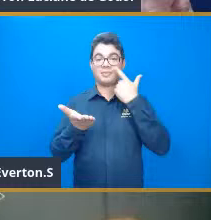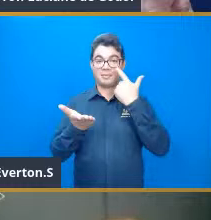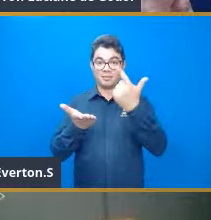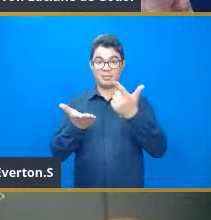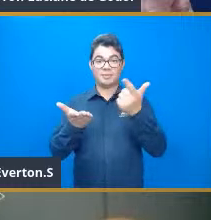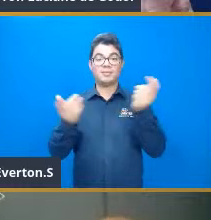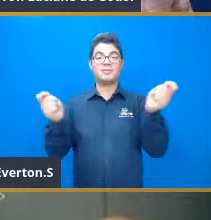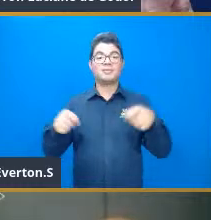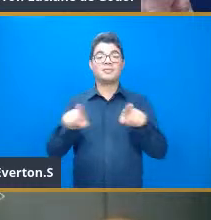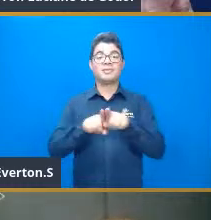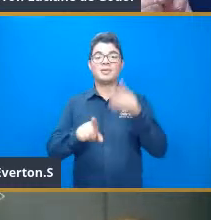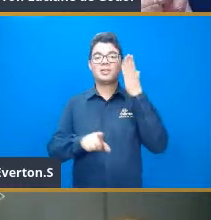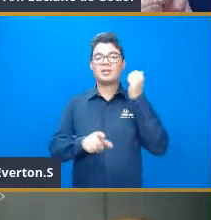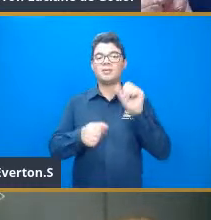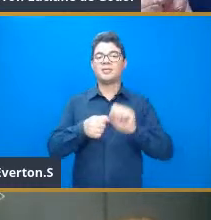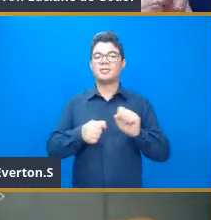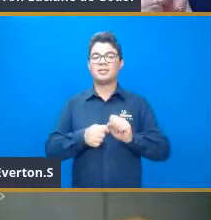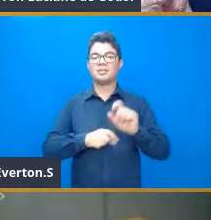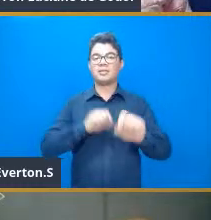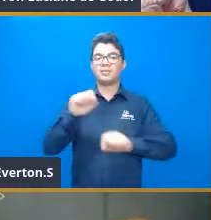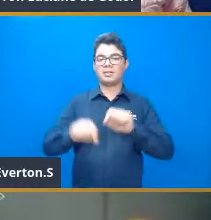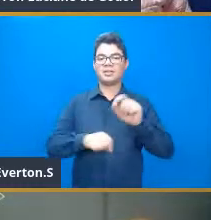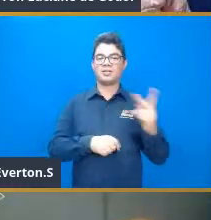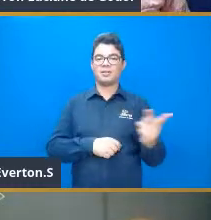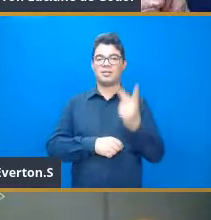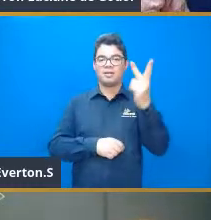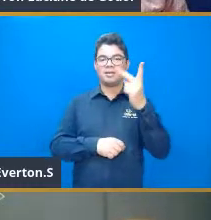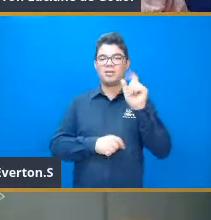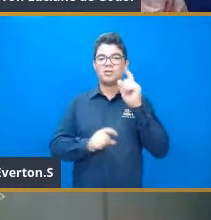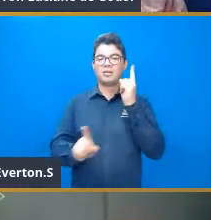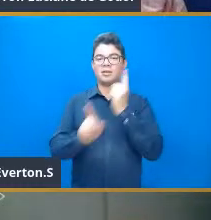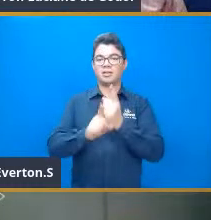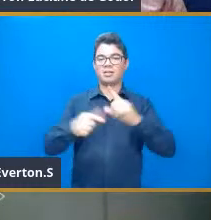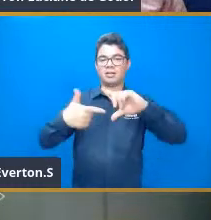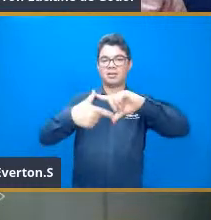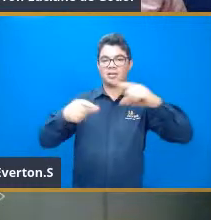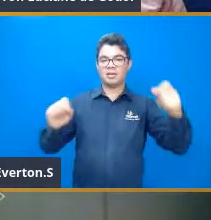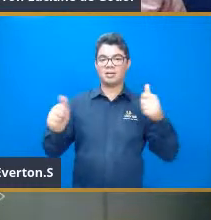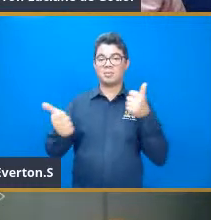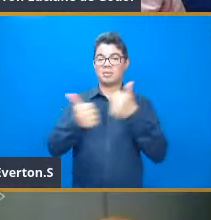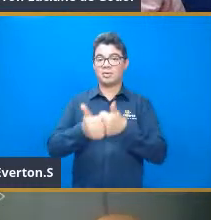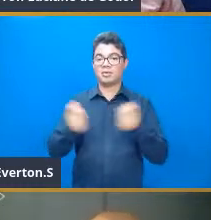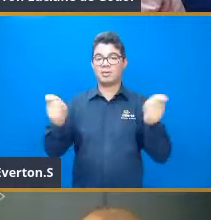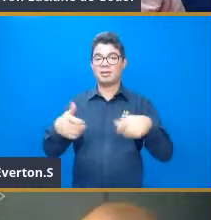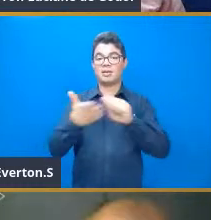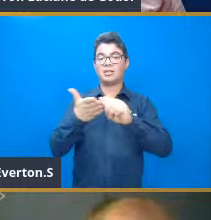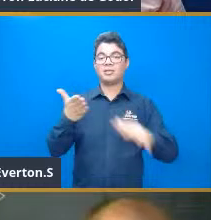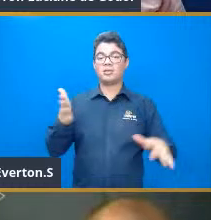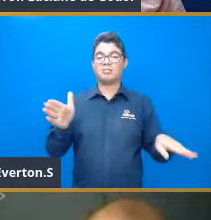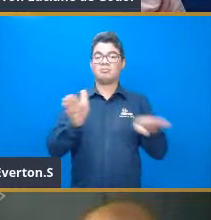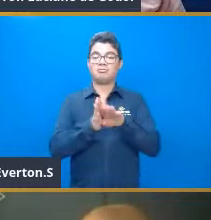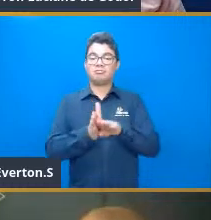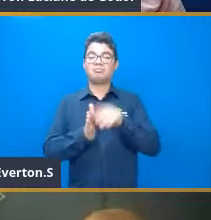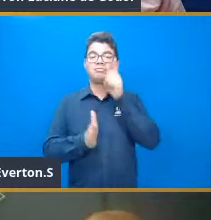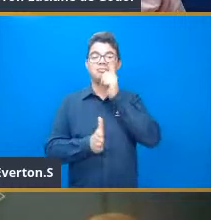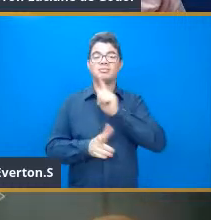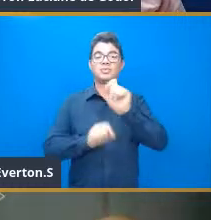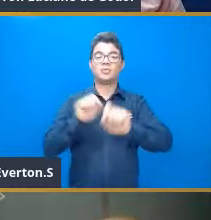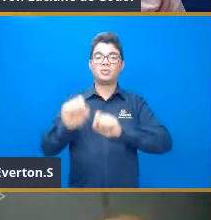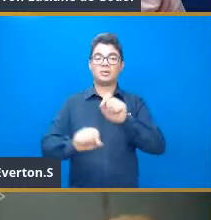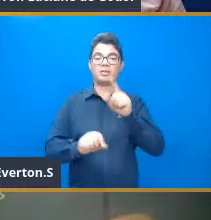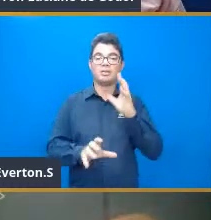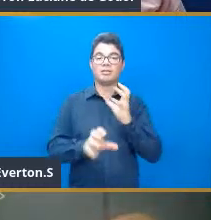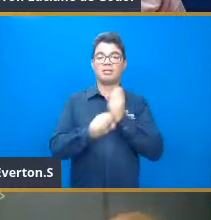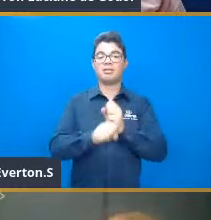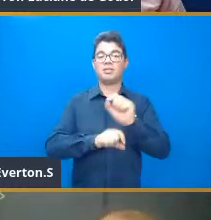sabe fazer, então ele tem ali os valores, achou o polinômio que melhor se aproxima, nesse exercício a gente já trouxe o polinômio, que também é comum isso acontecer, né, às já